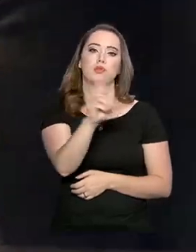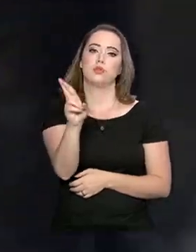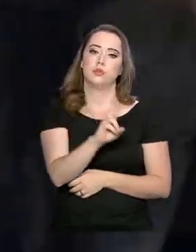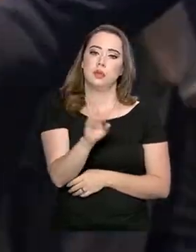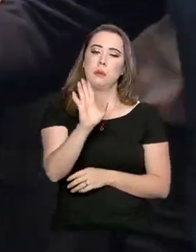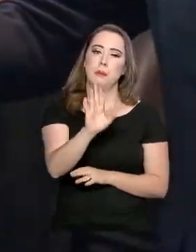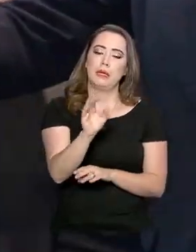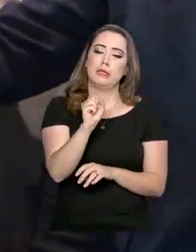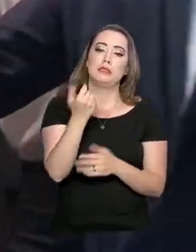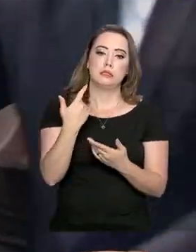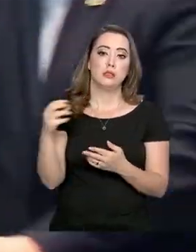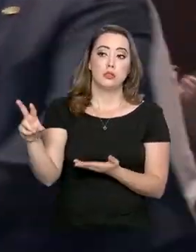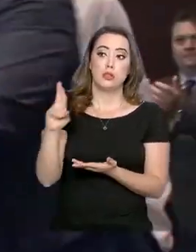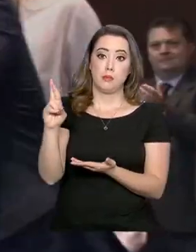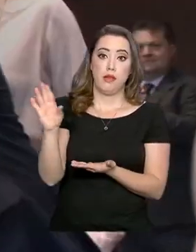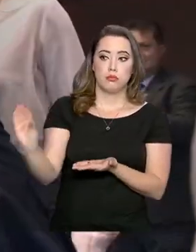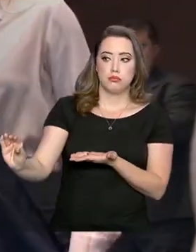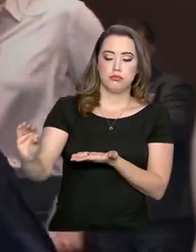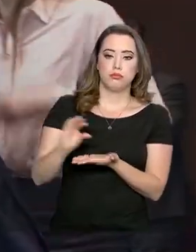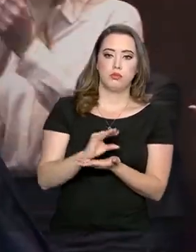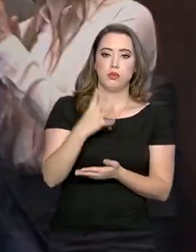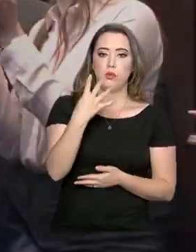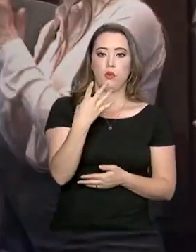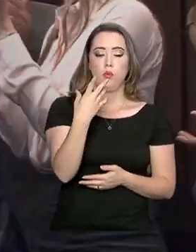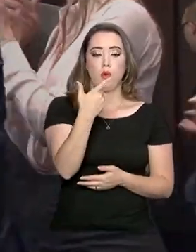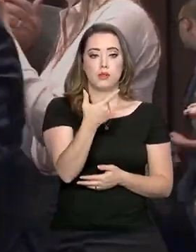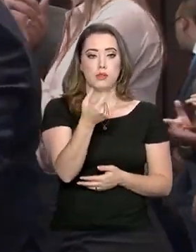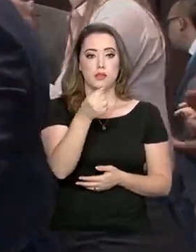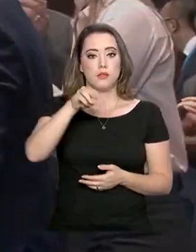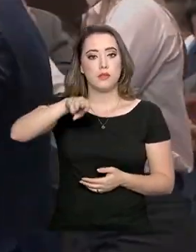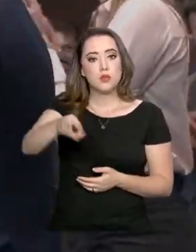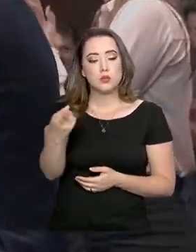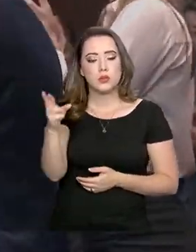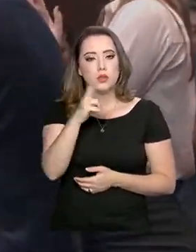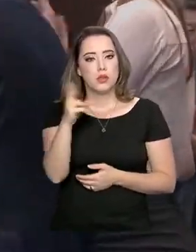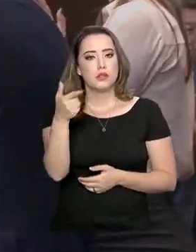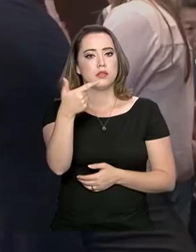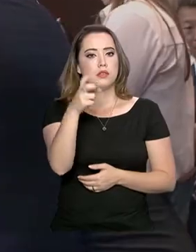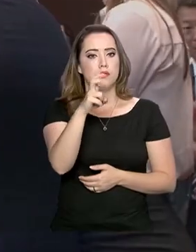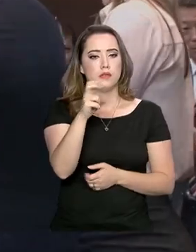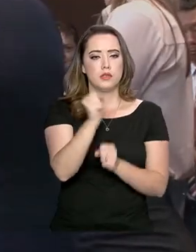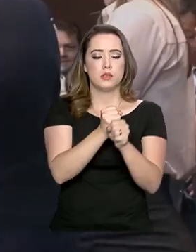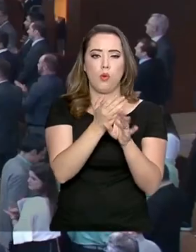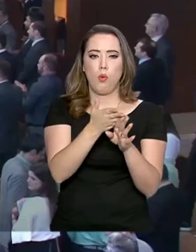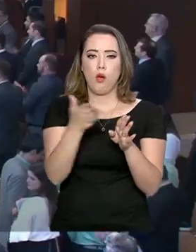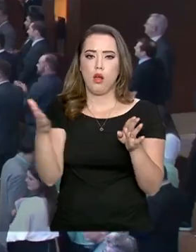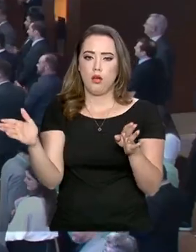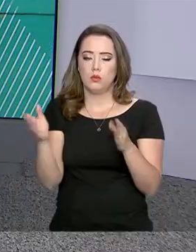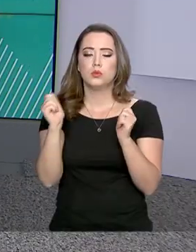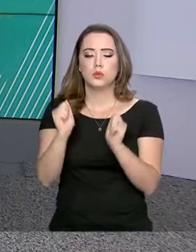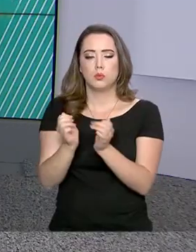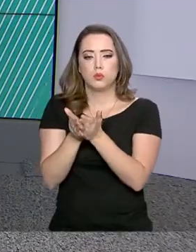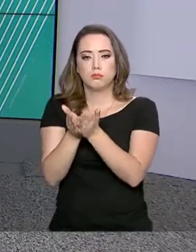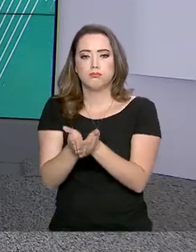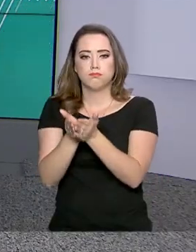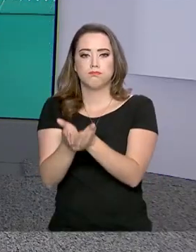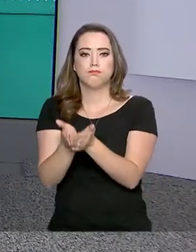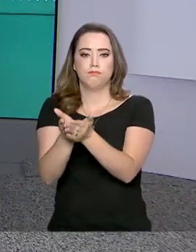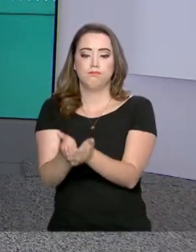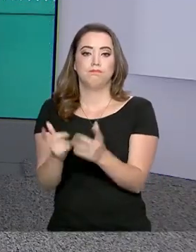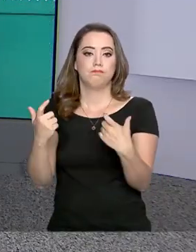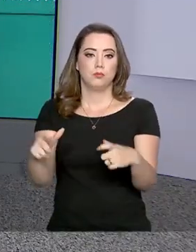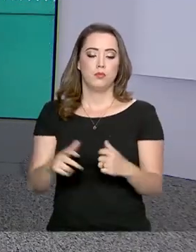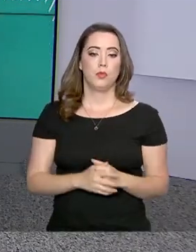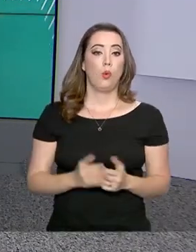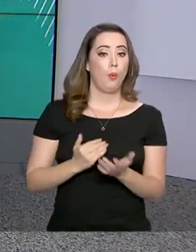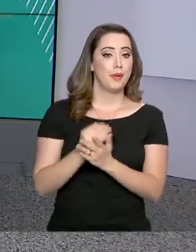esperados investimentos de R$ 420 milhões nos 25 anos de arrendamento desses portos. Desde o início do